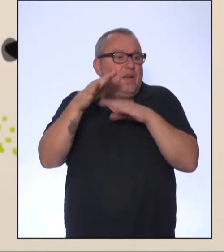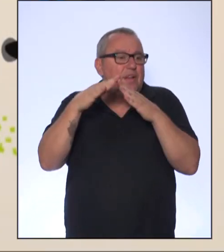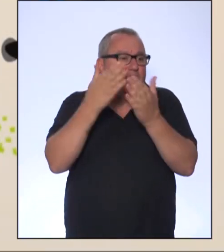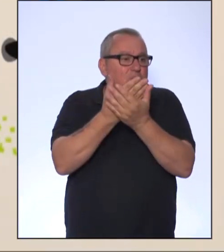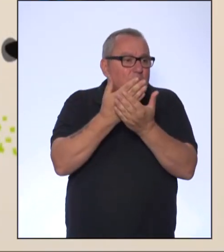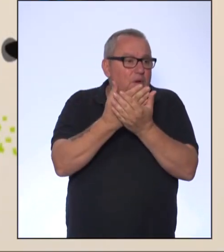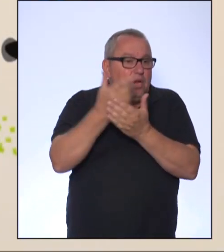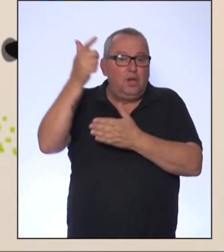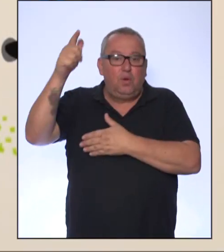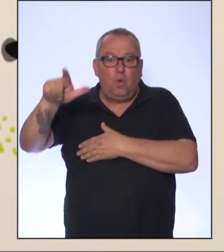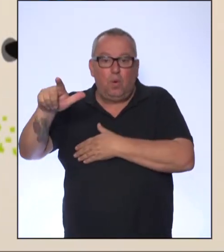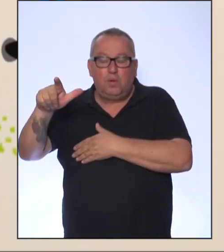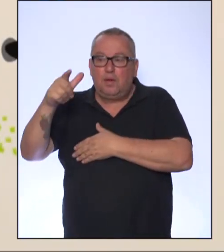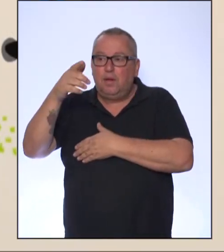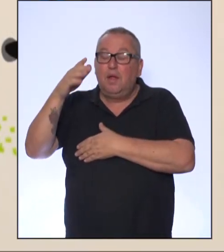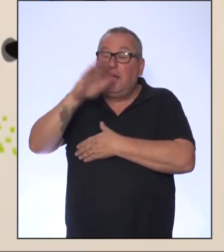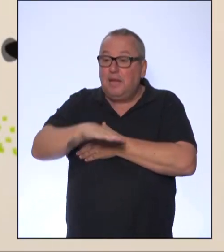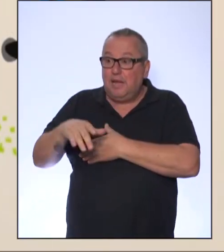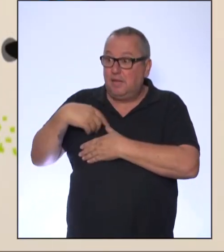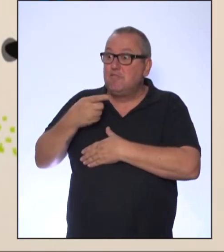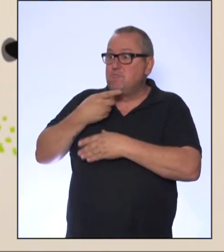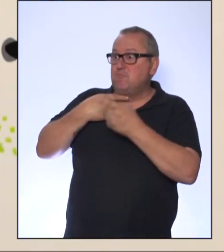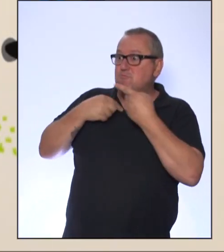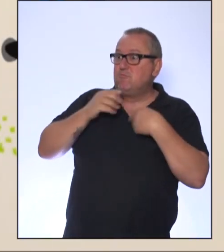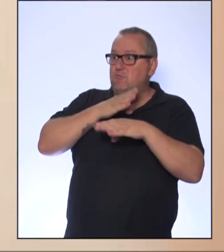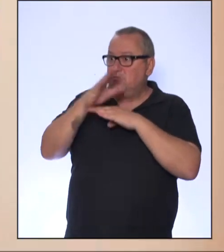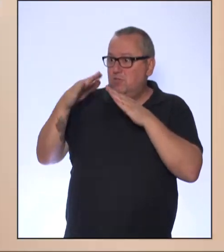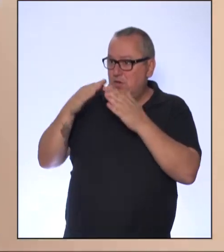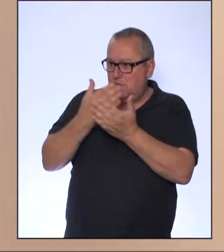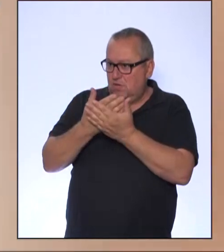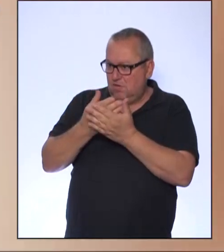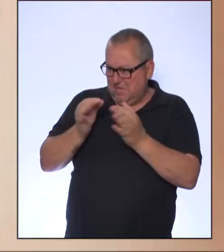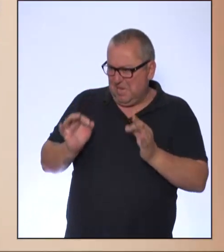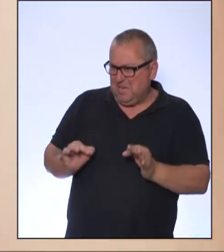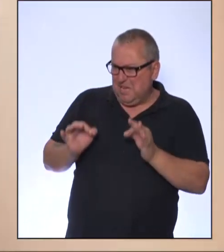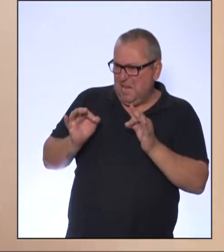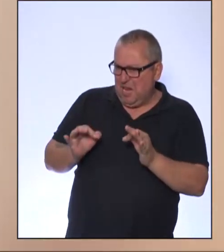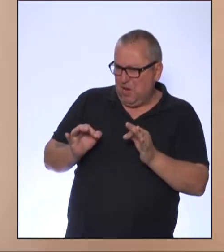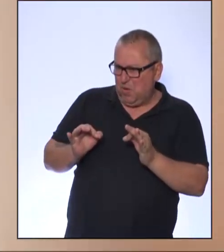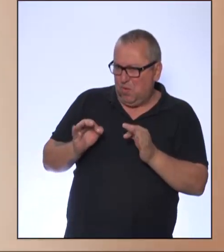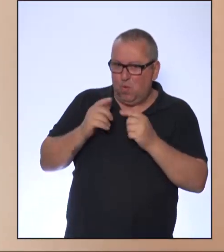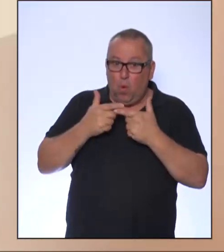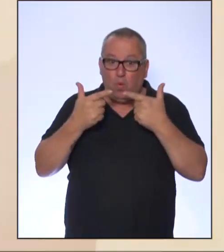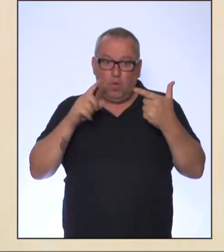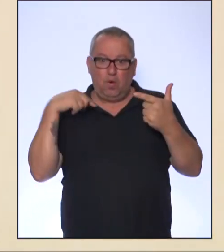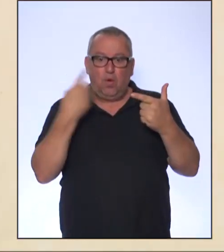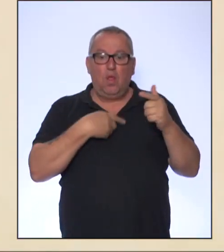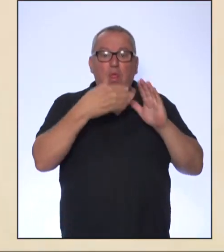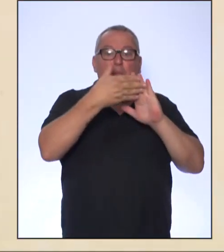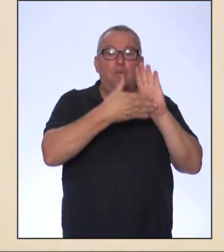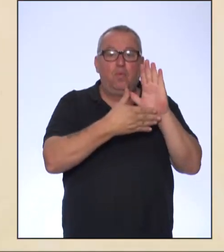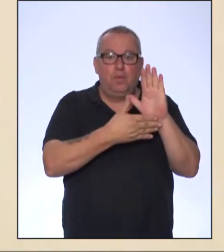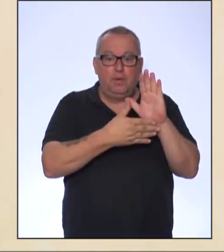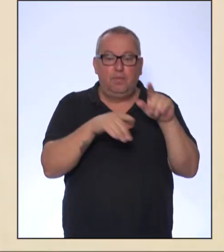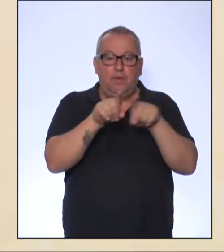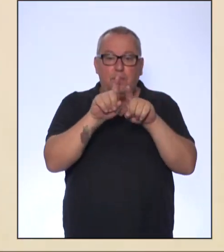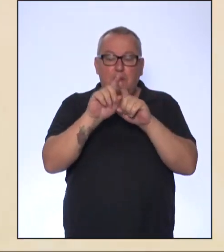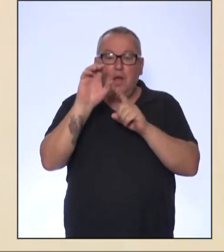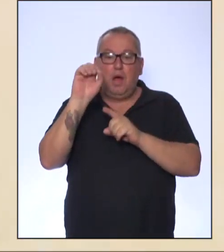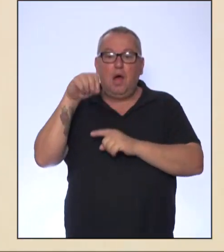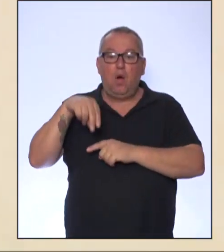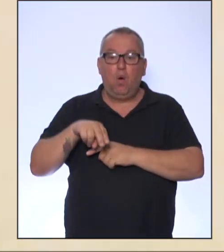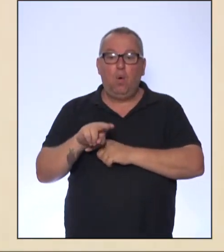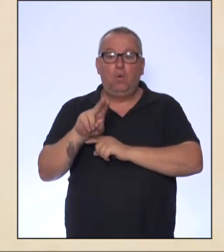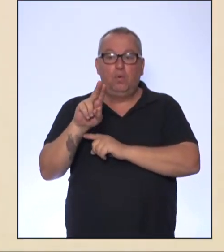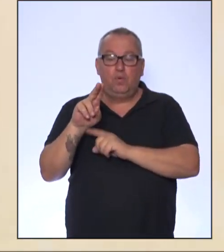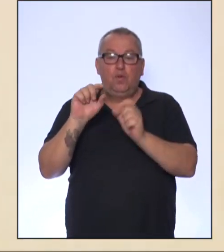de crianças querem ir à escola. isso é justo? Com sorte, nós temos um plano. As Nações Unidas anunciaram